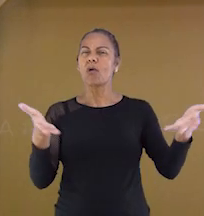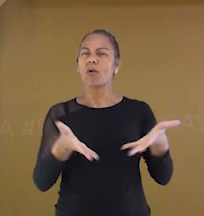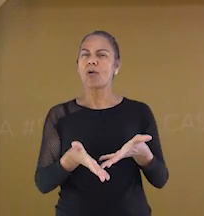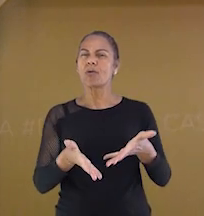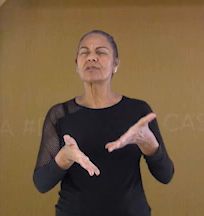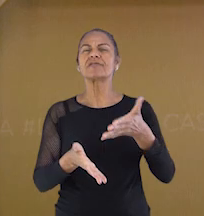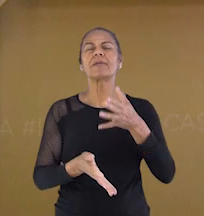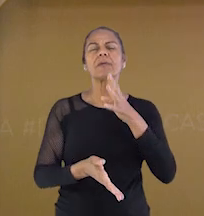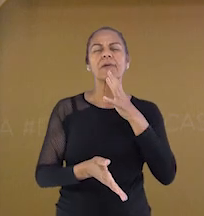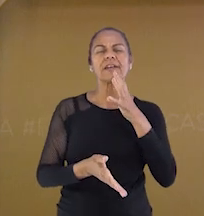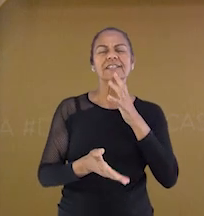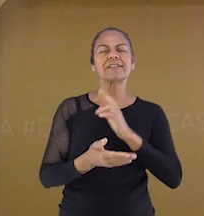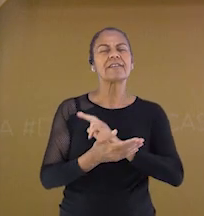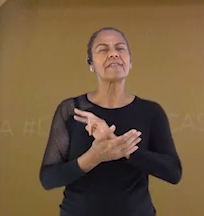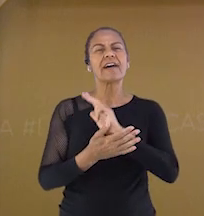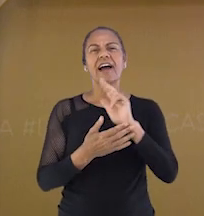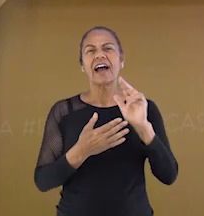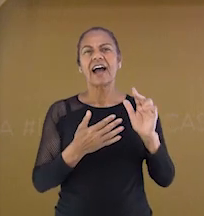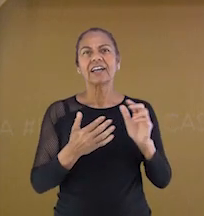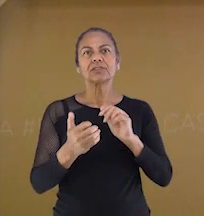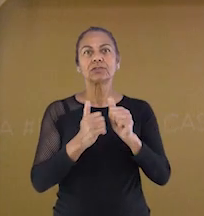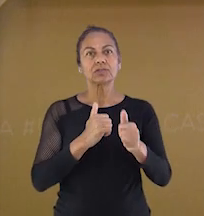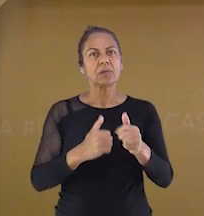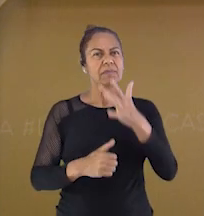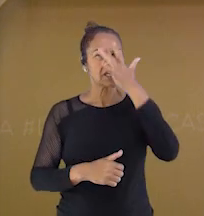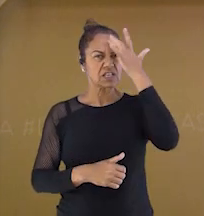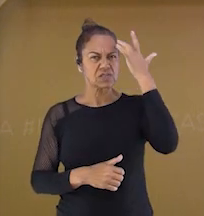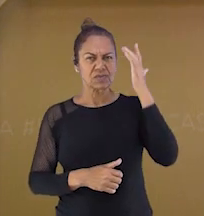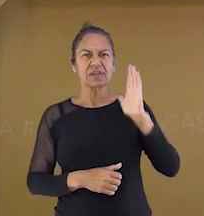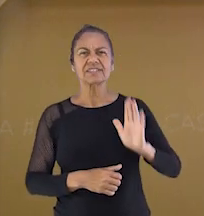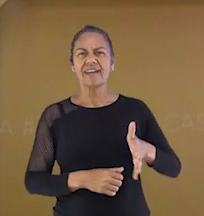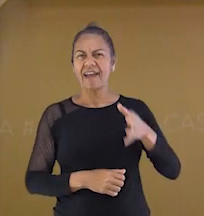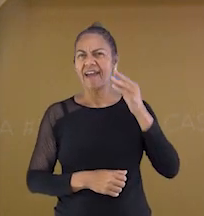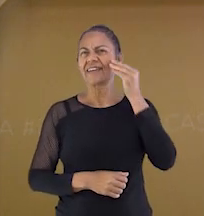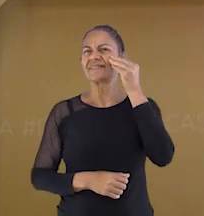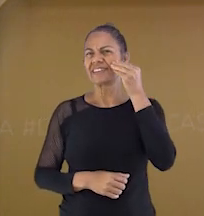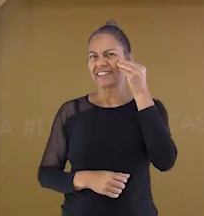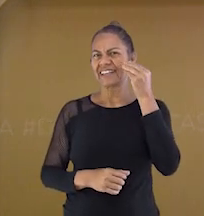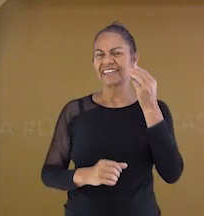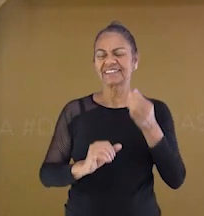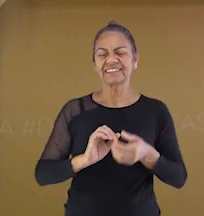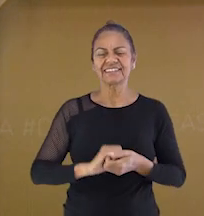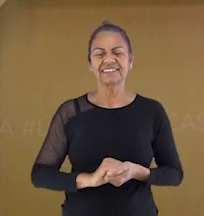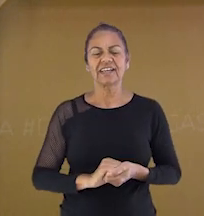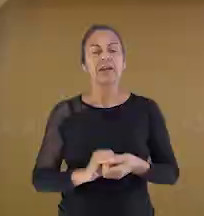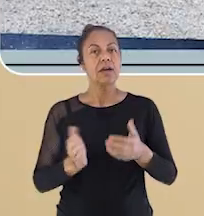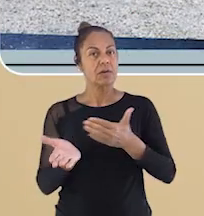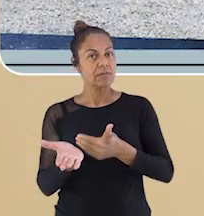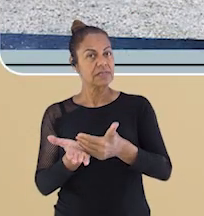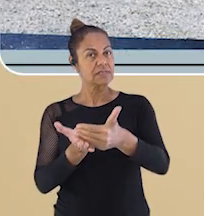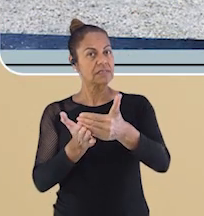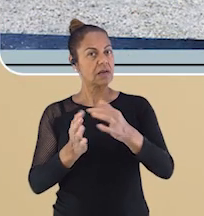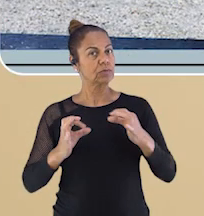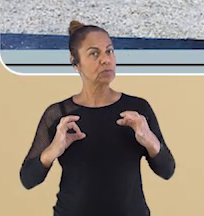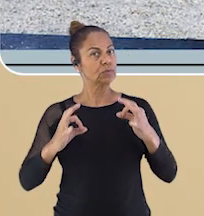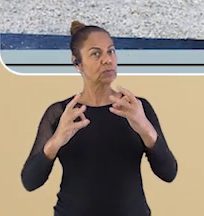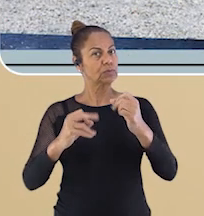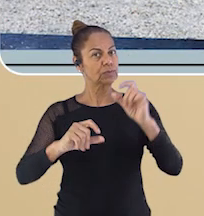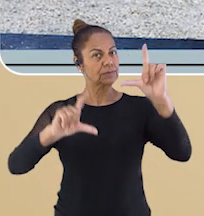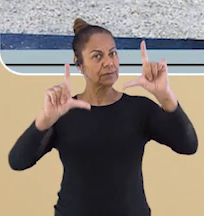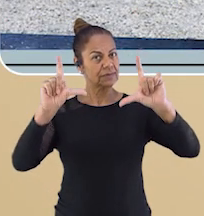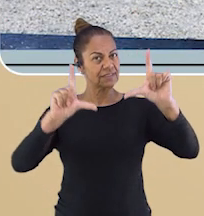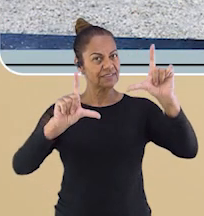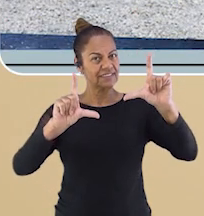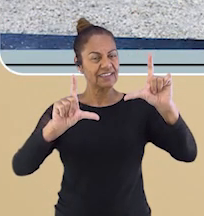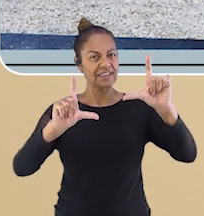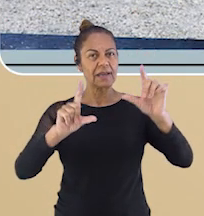vivenciados por muitos. Começamos agora mais um Tudo TV. Mas antes de